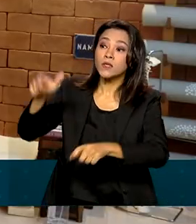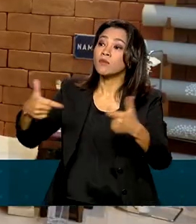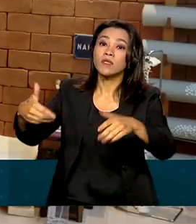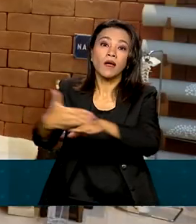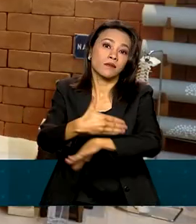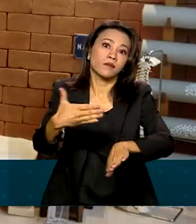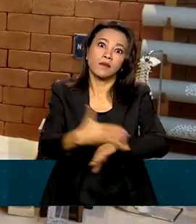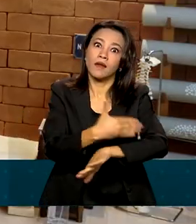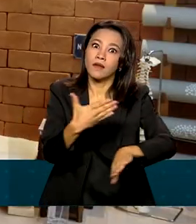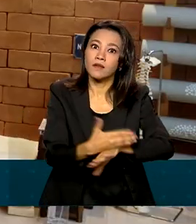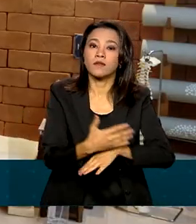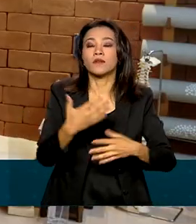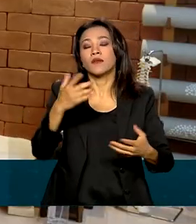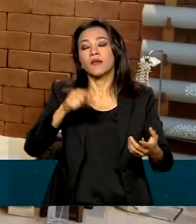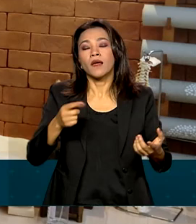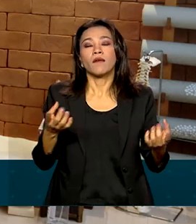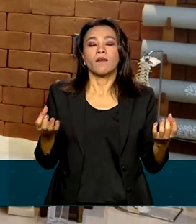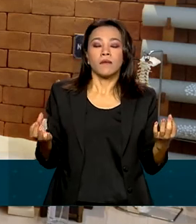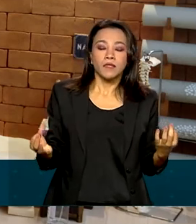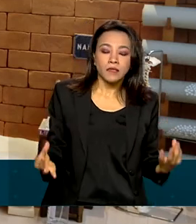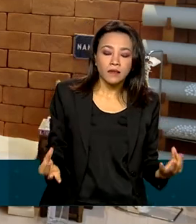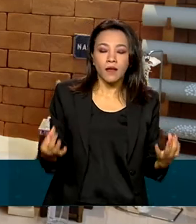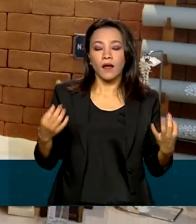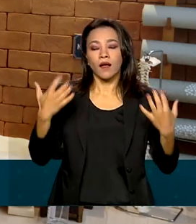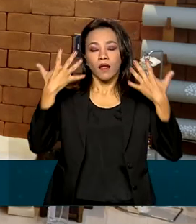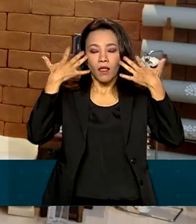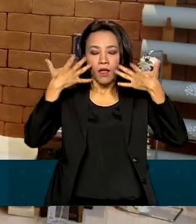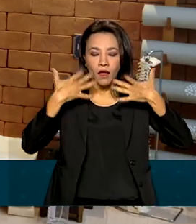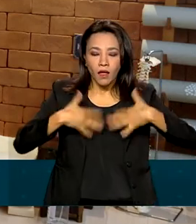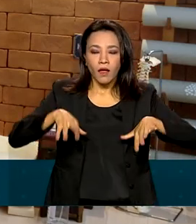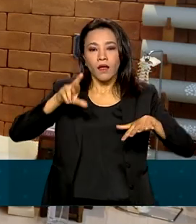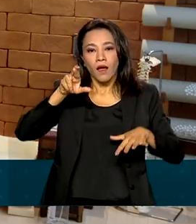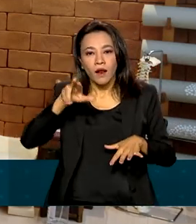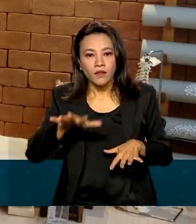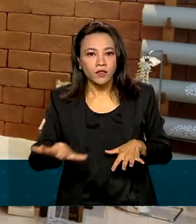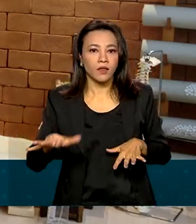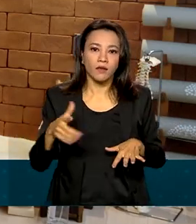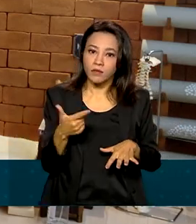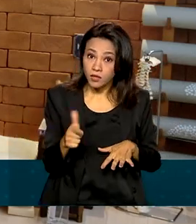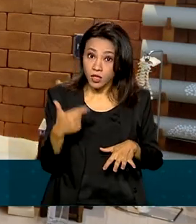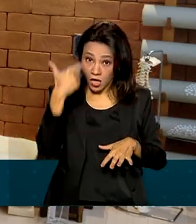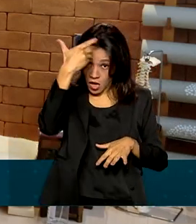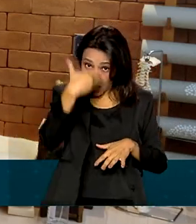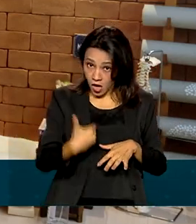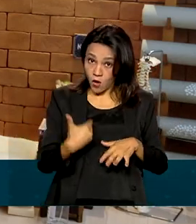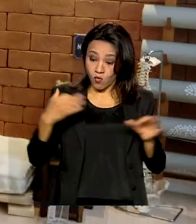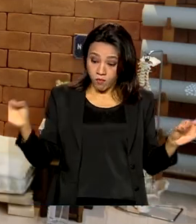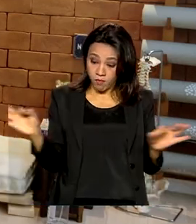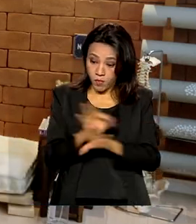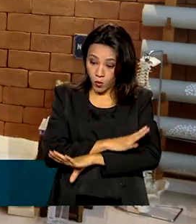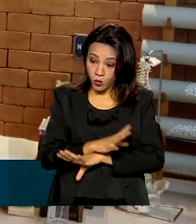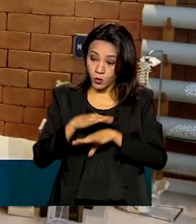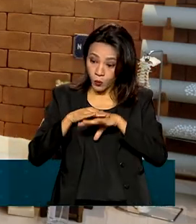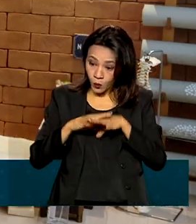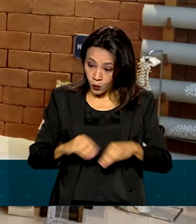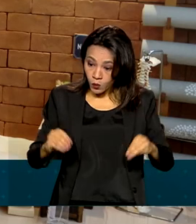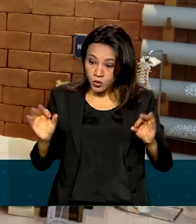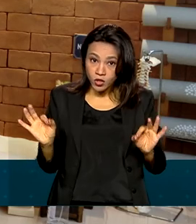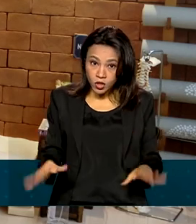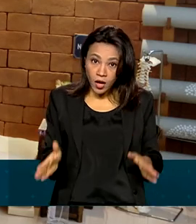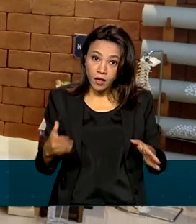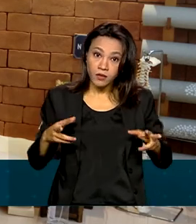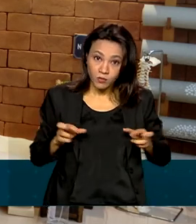que trazem bem-estar e ajudou a aliviar os efeitos colaterais do tratamento. Então, quando eu terminei meu tratamento, eu resolvi montar